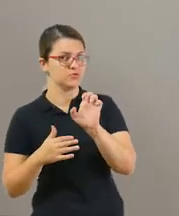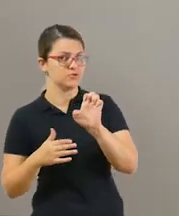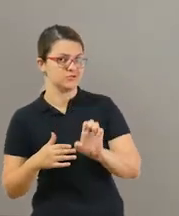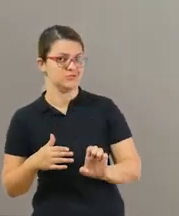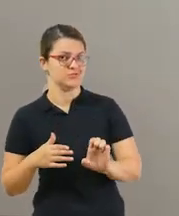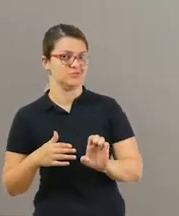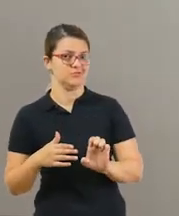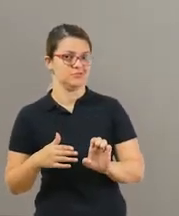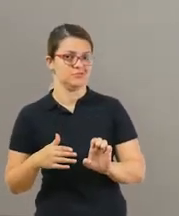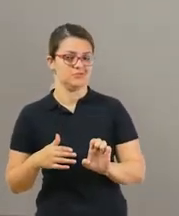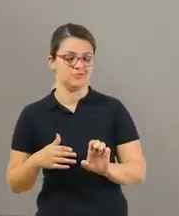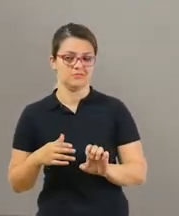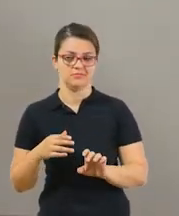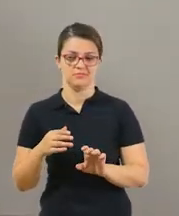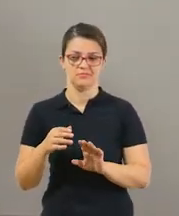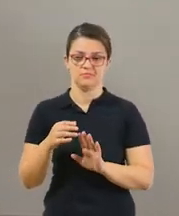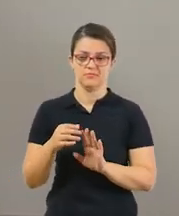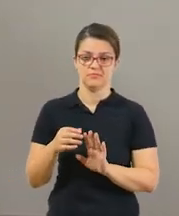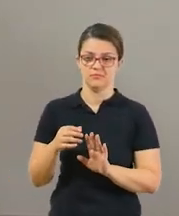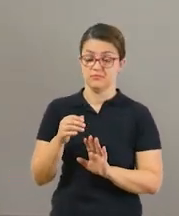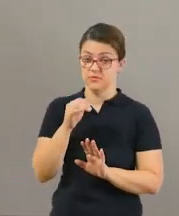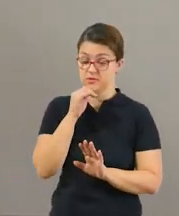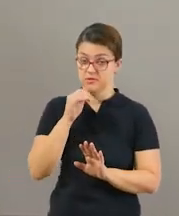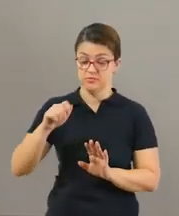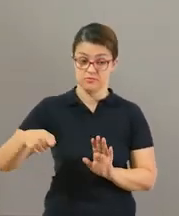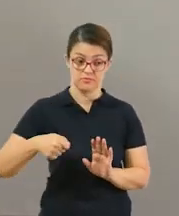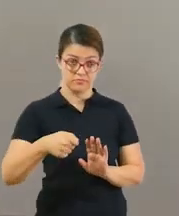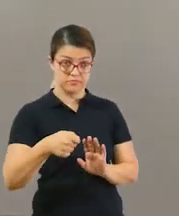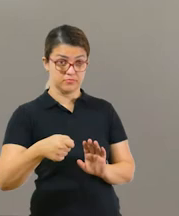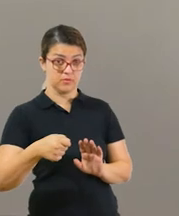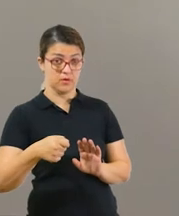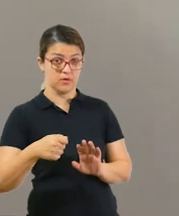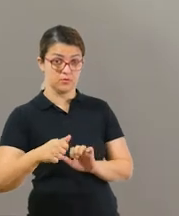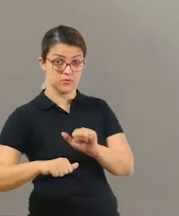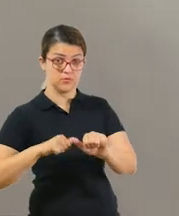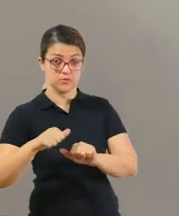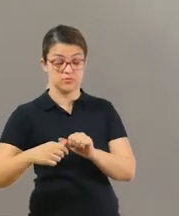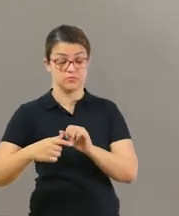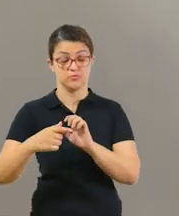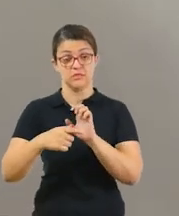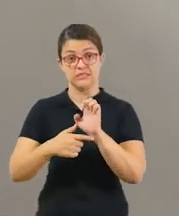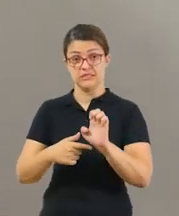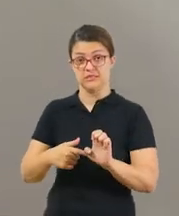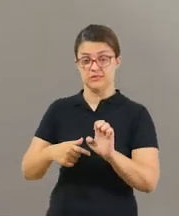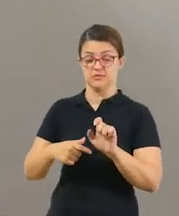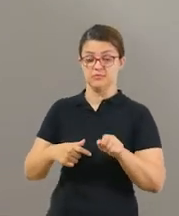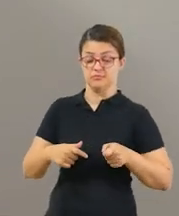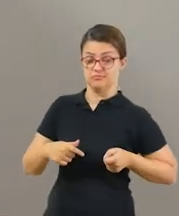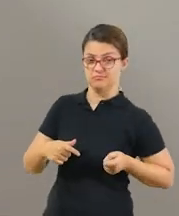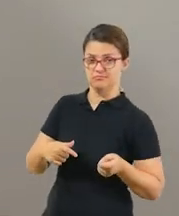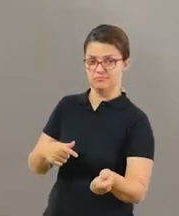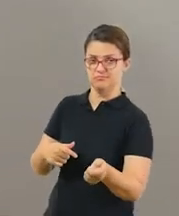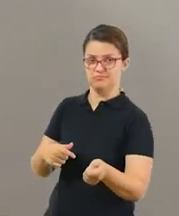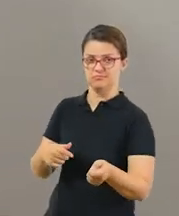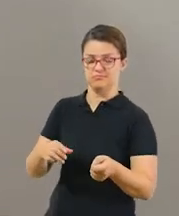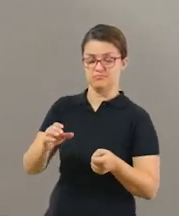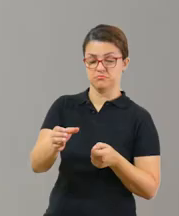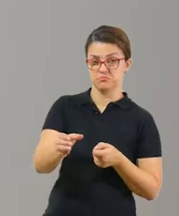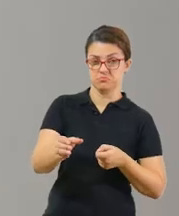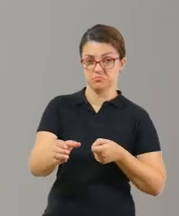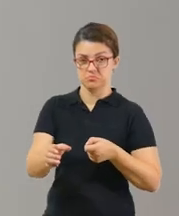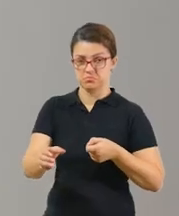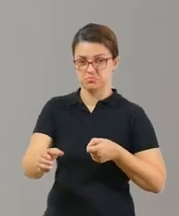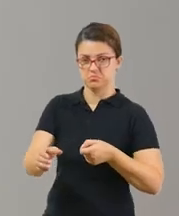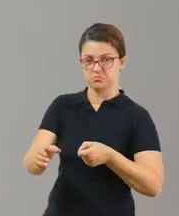fazer com a mão que ele menos tem domínio. Então, no meu caso, é a mão esquerda que vai fazer a mesma atividade. Posição perfilada, vai tentar derrubar a